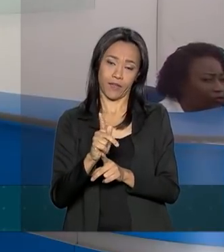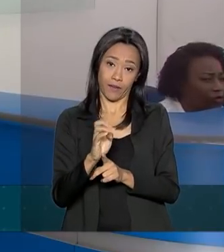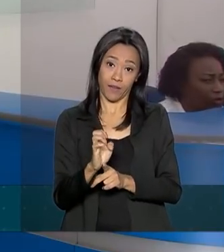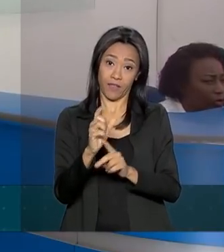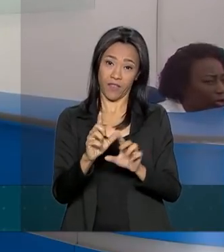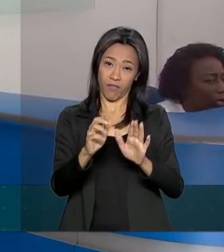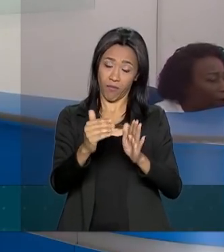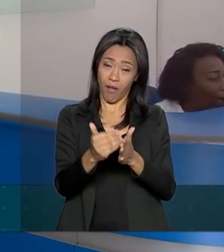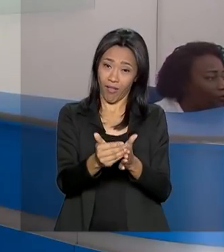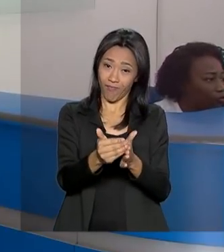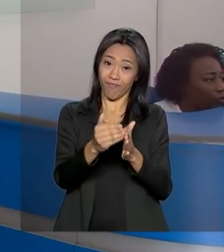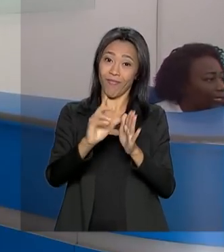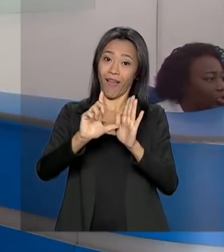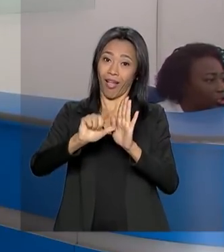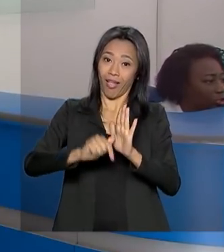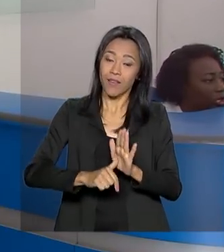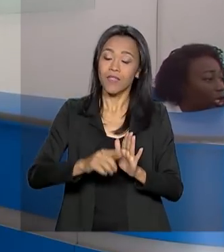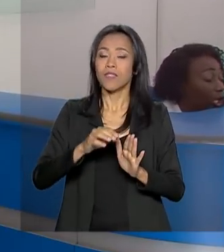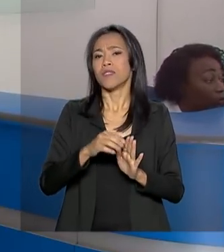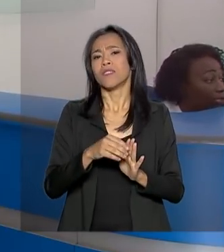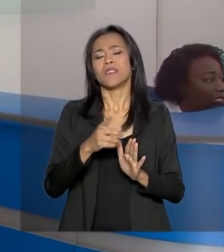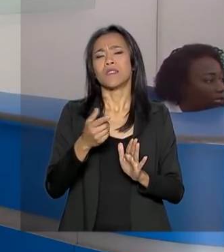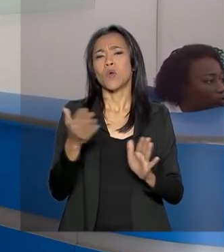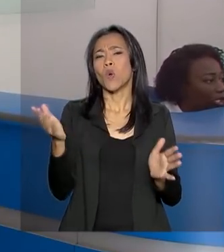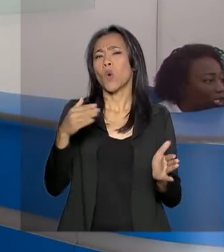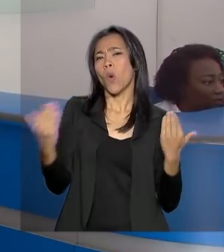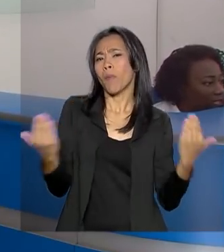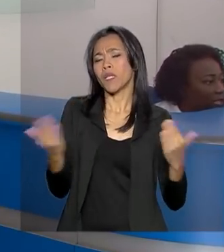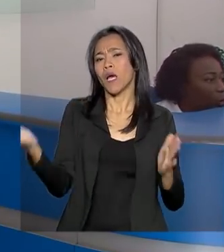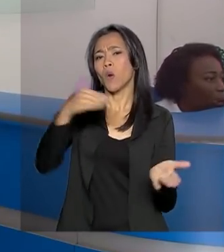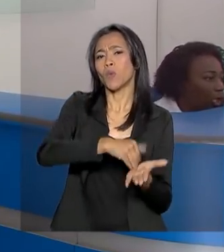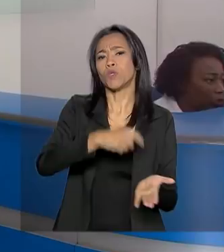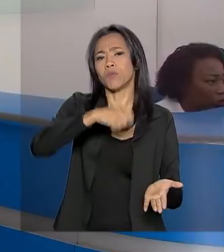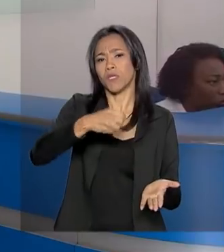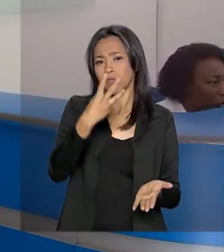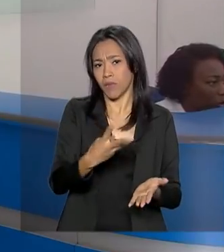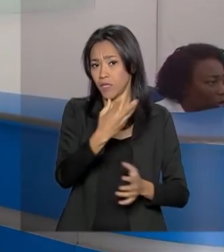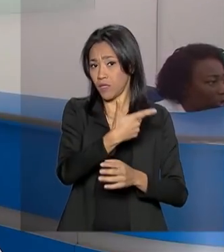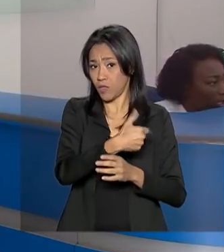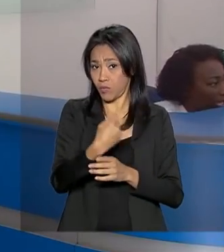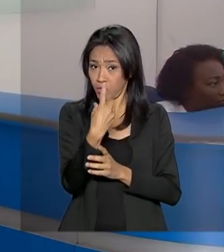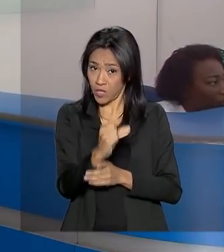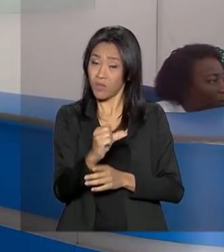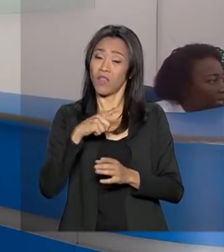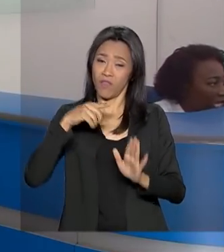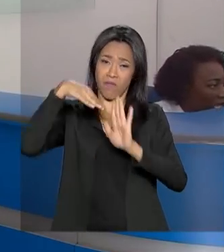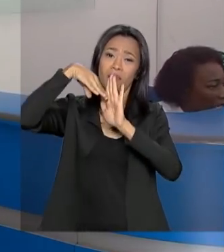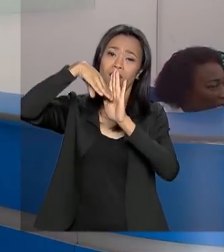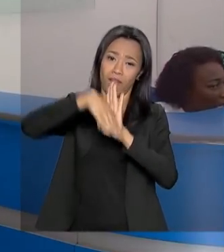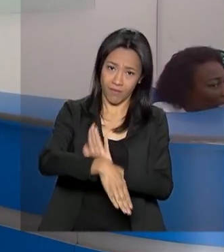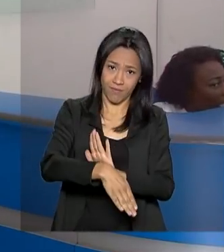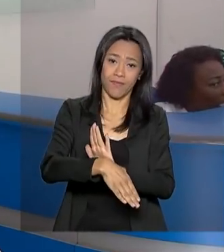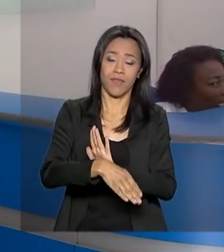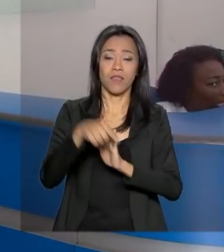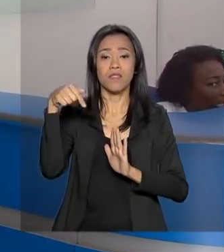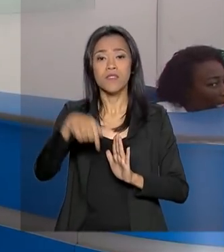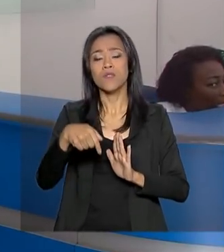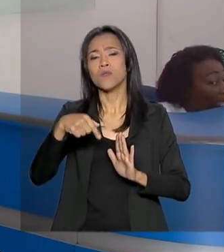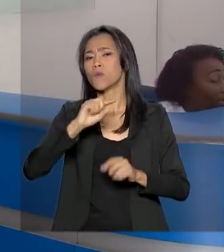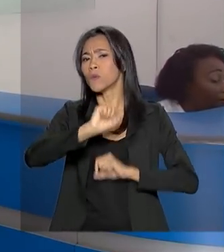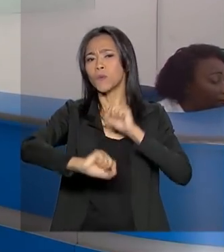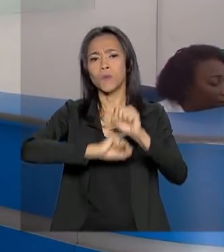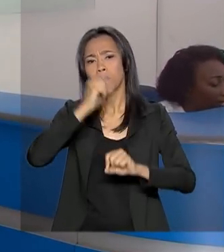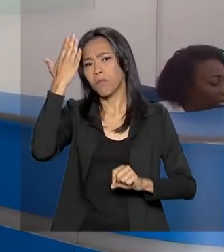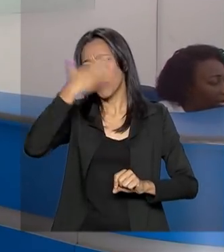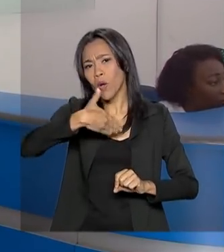,2% em comparação ao último trimestre de 2018. Uma queda já esperada pelo mercado que serve mais ou menos para